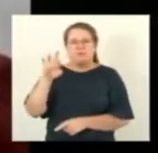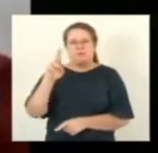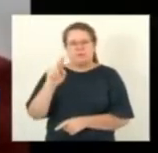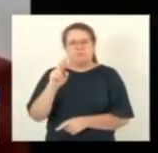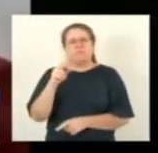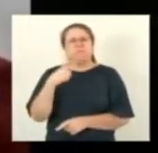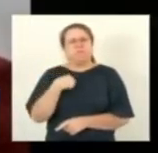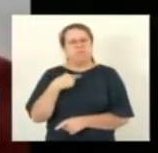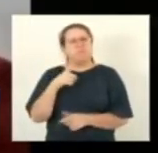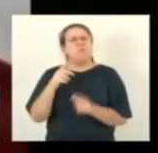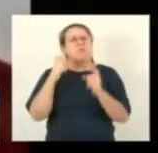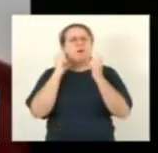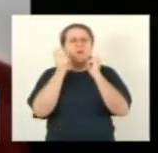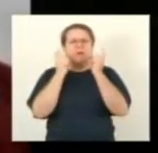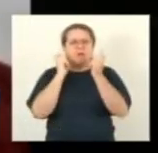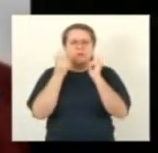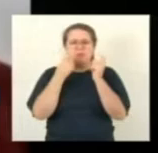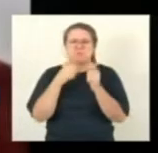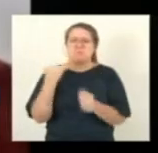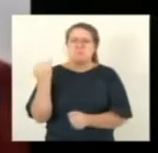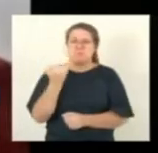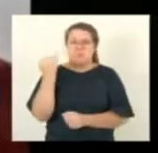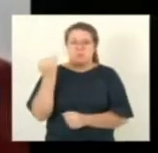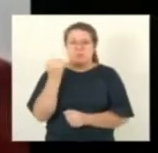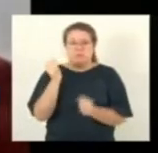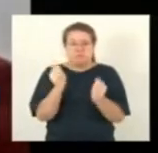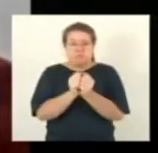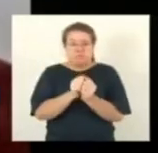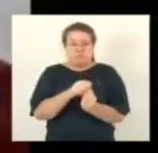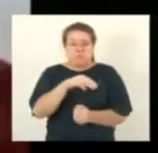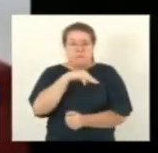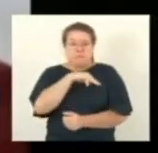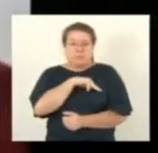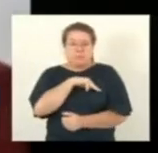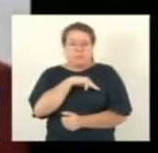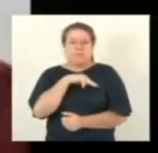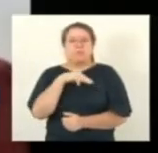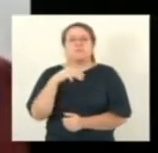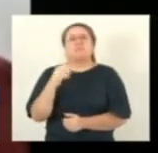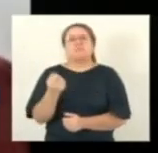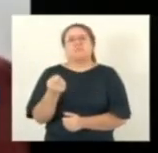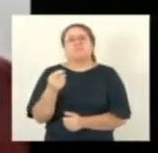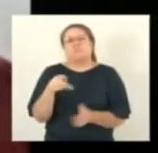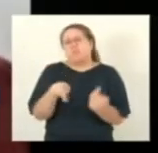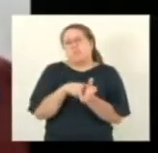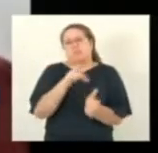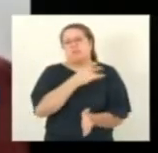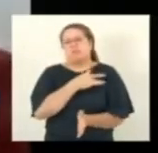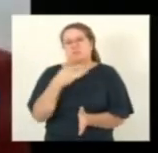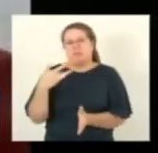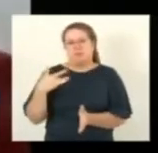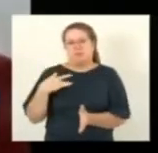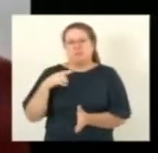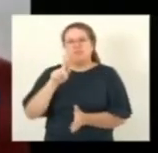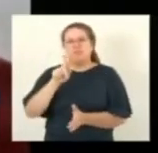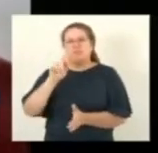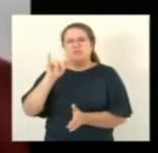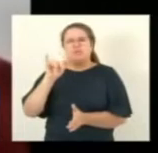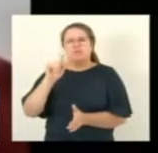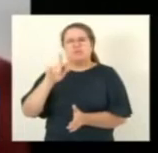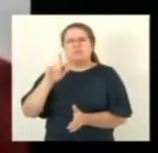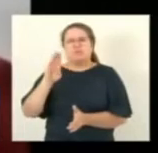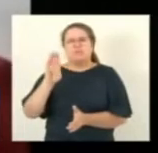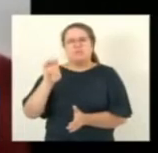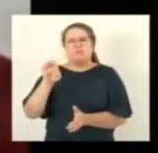reunião com o então ministro da Saúde, Gilberto Oc. Naquela ocasião, a nossa